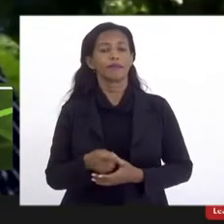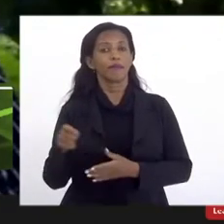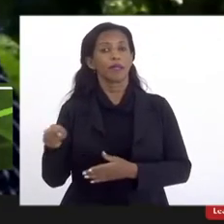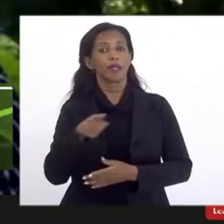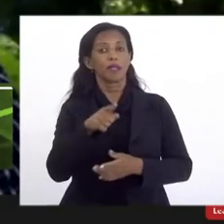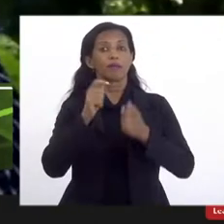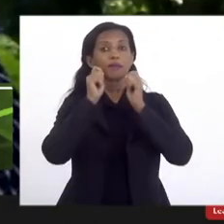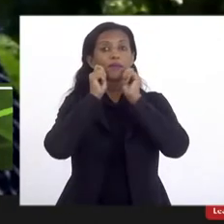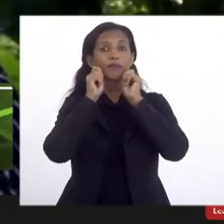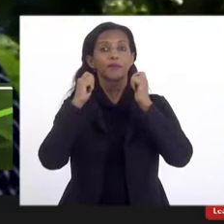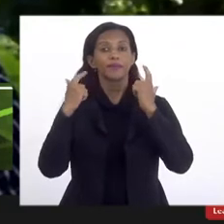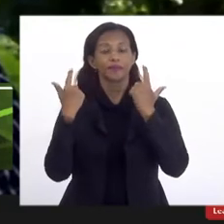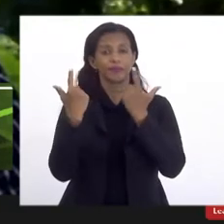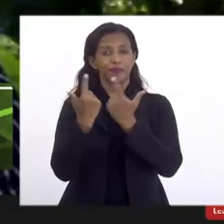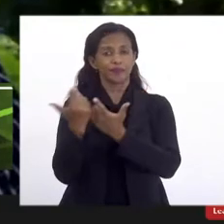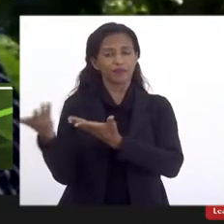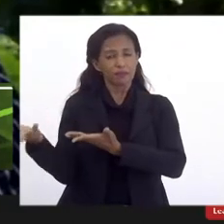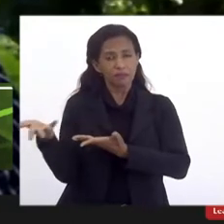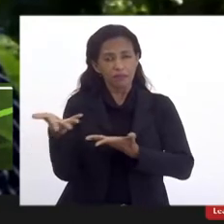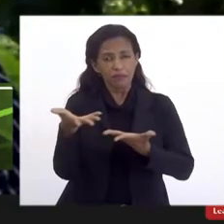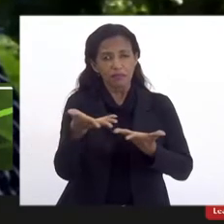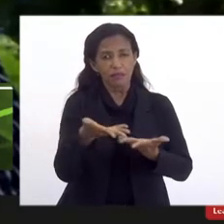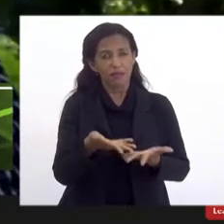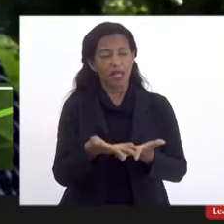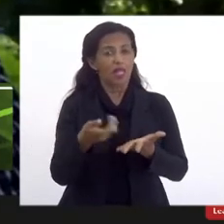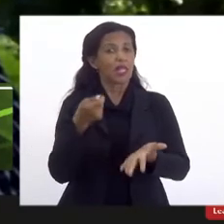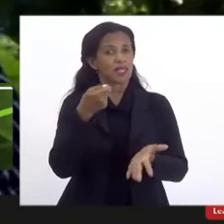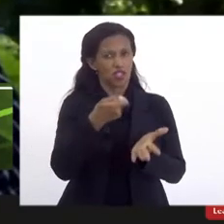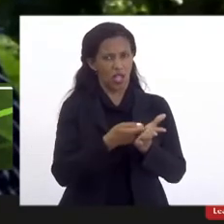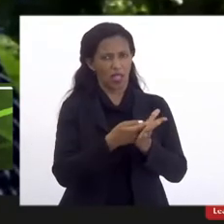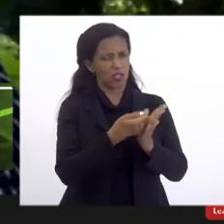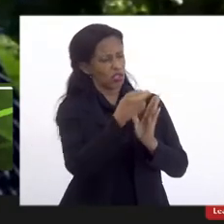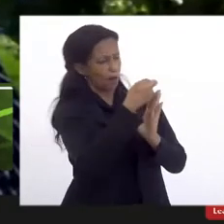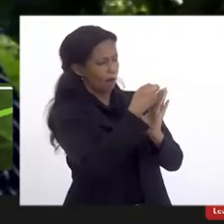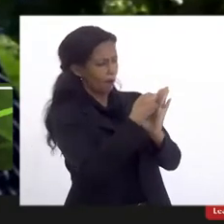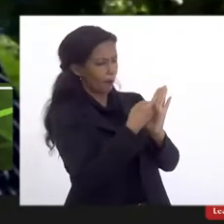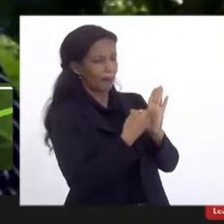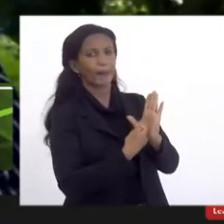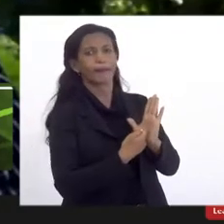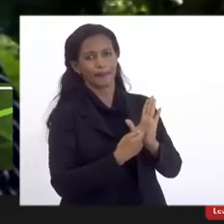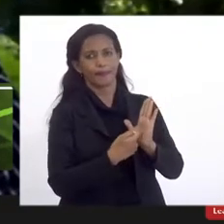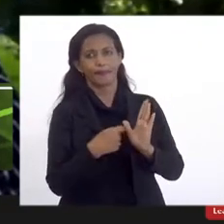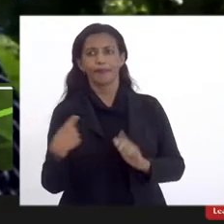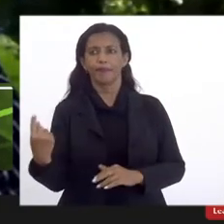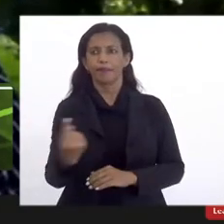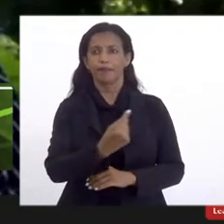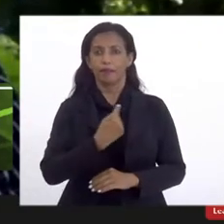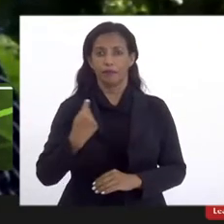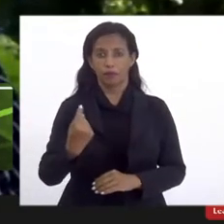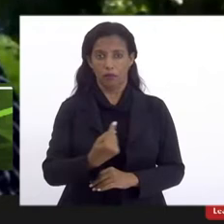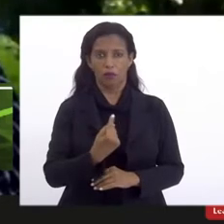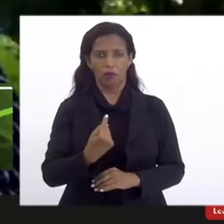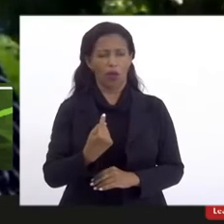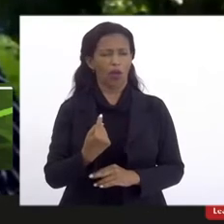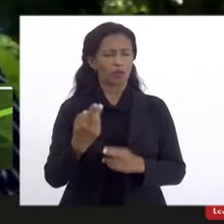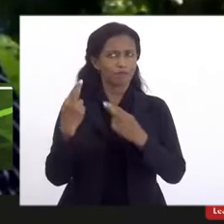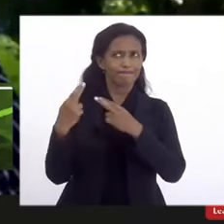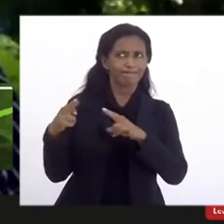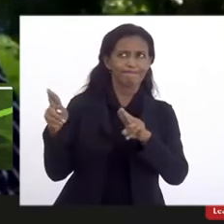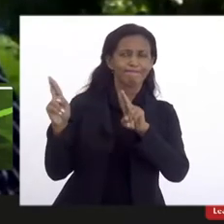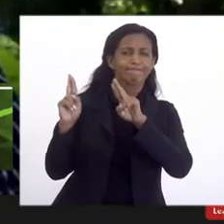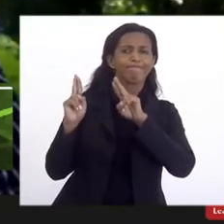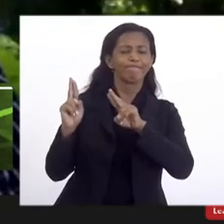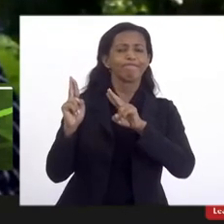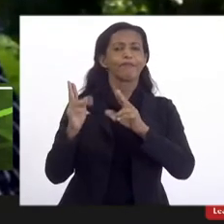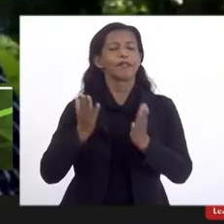Assembleia, ele traz essas garantias. nós torcemos muito que ele